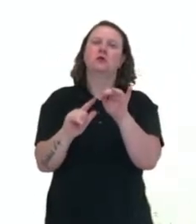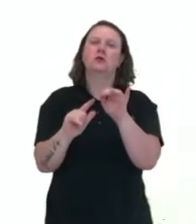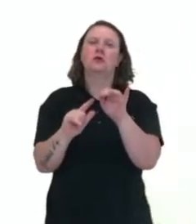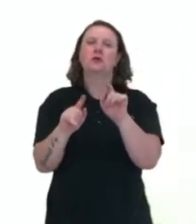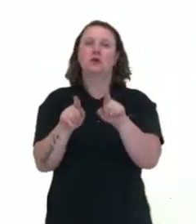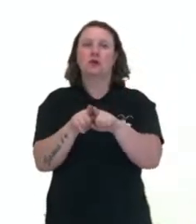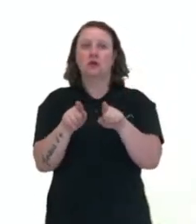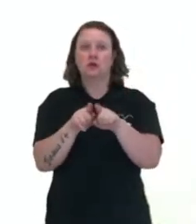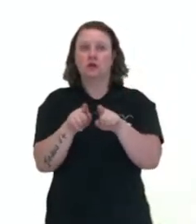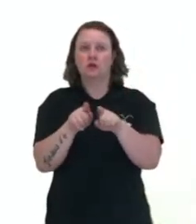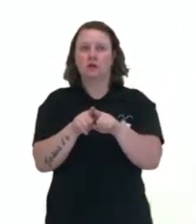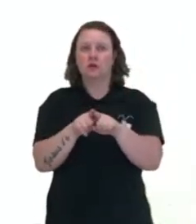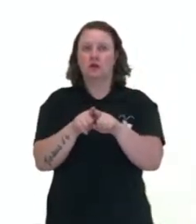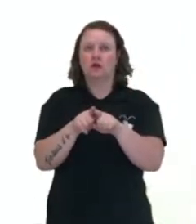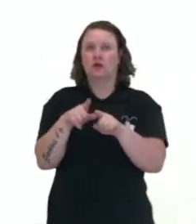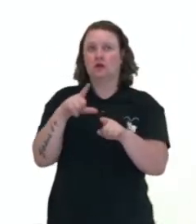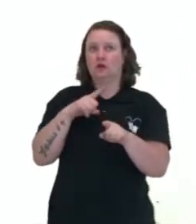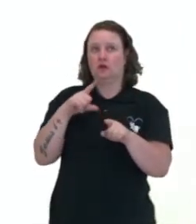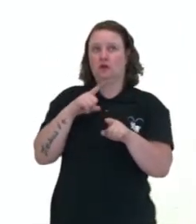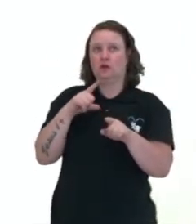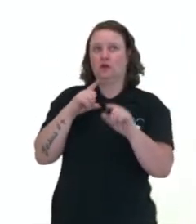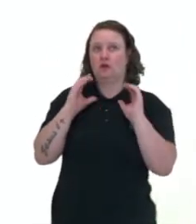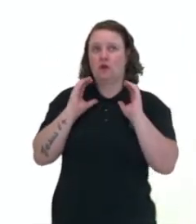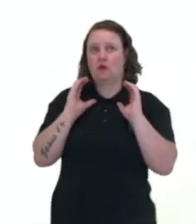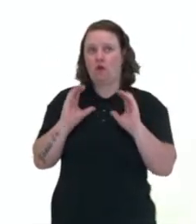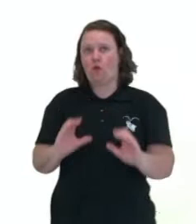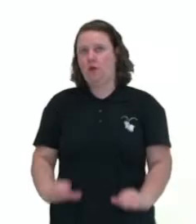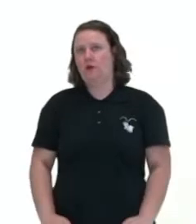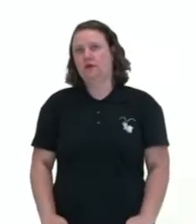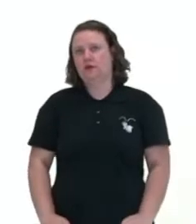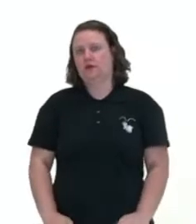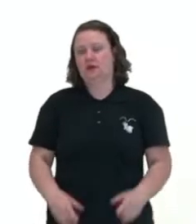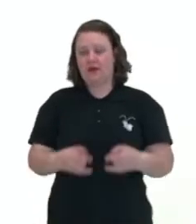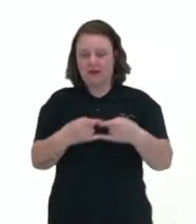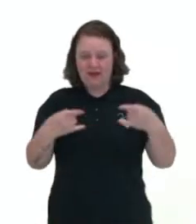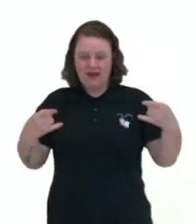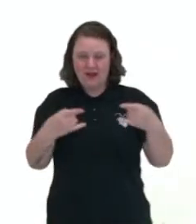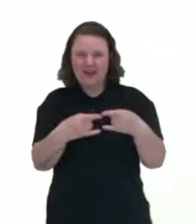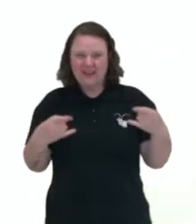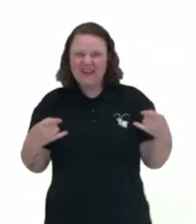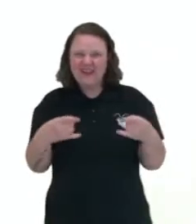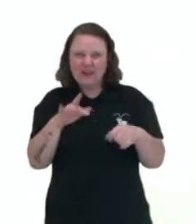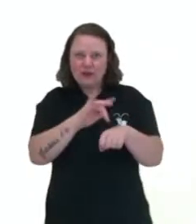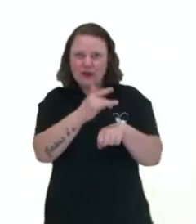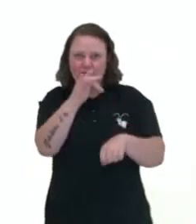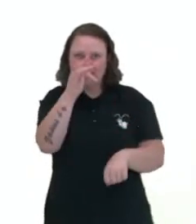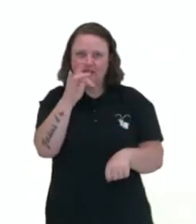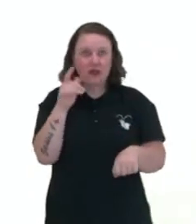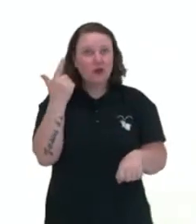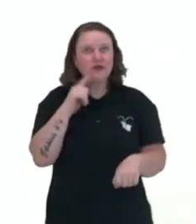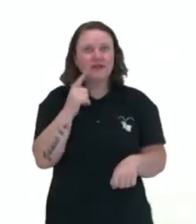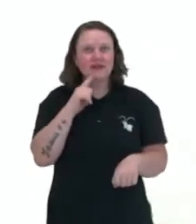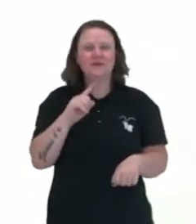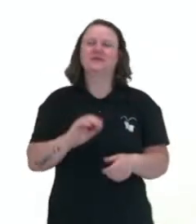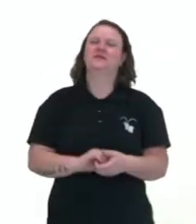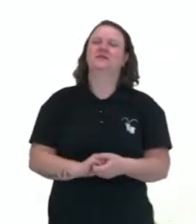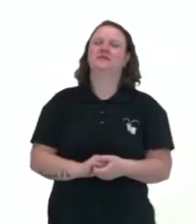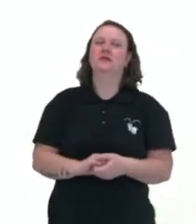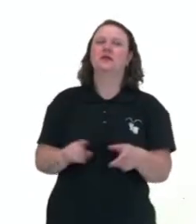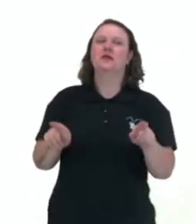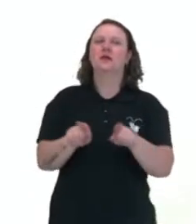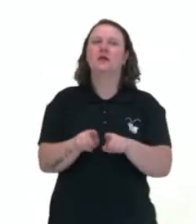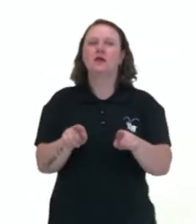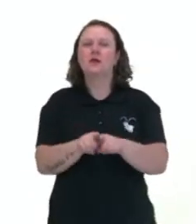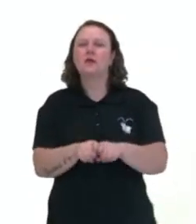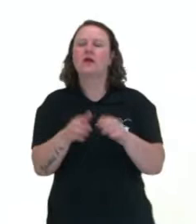erros e tem um bom comportamento. Ele é quem chega ao final do passeio, sendo o vencedor. O William Onkel o parabeniza,